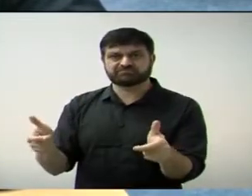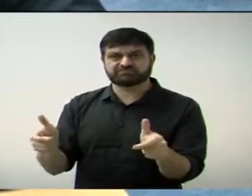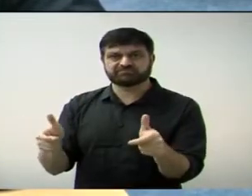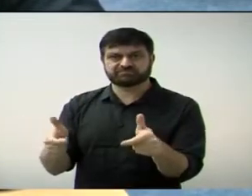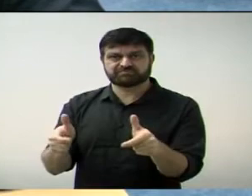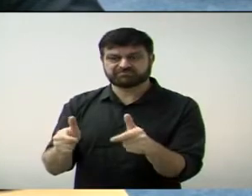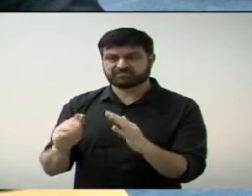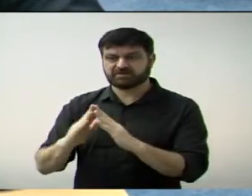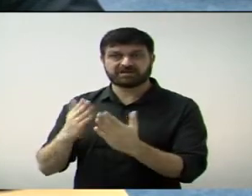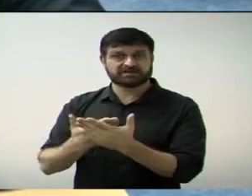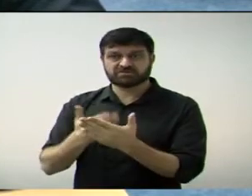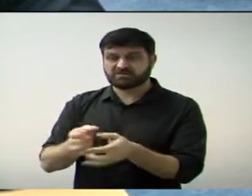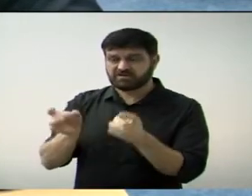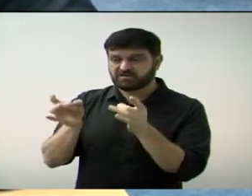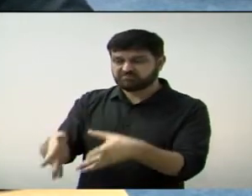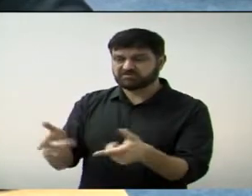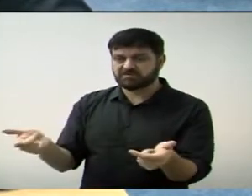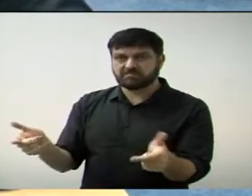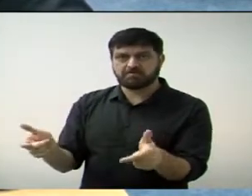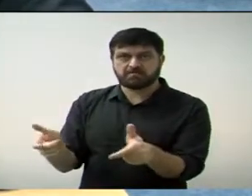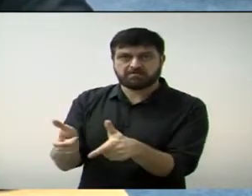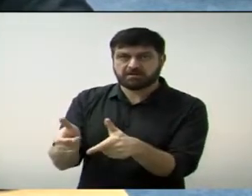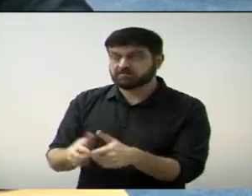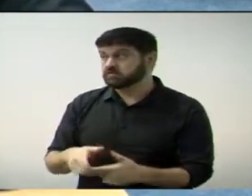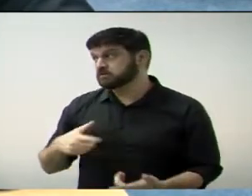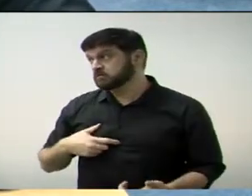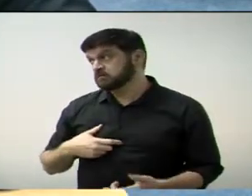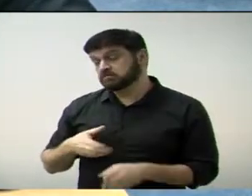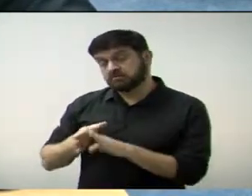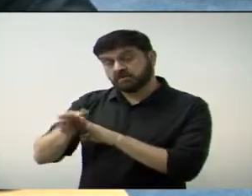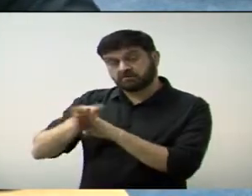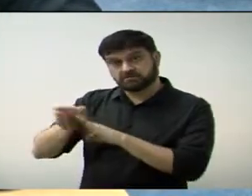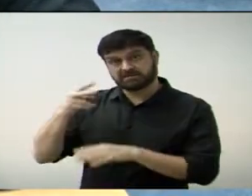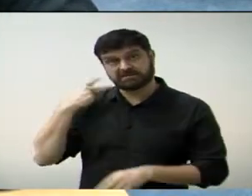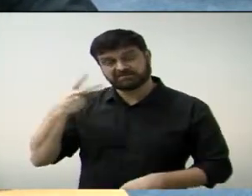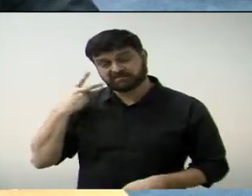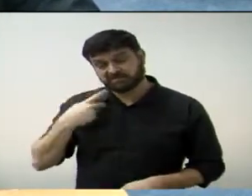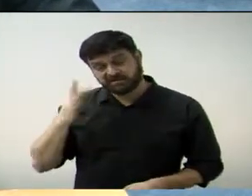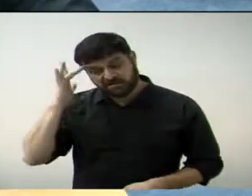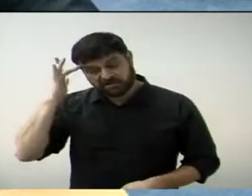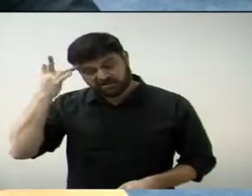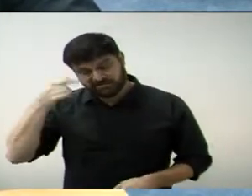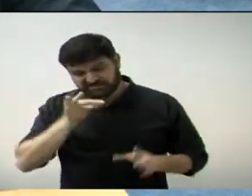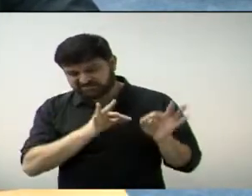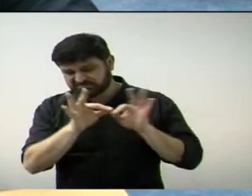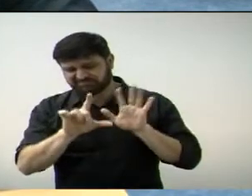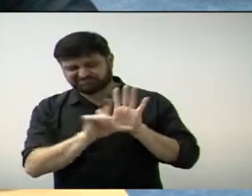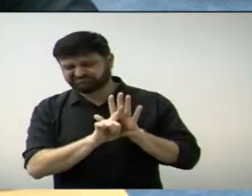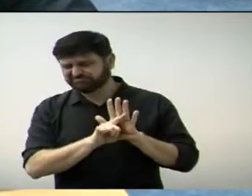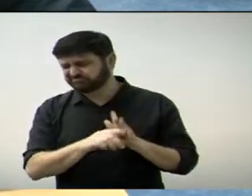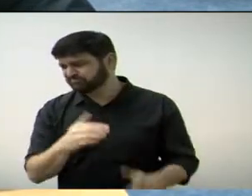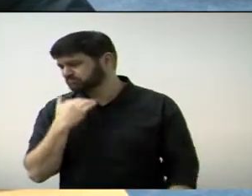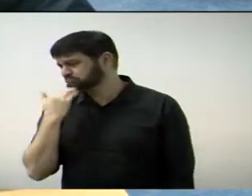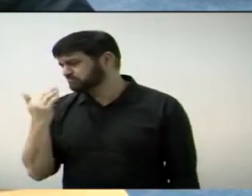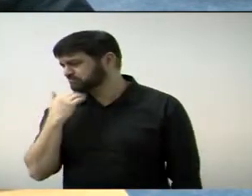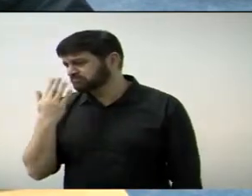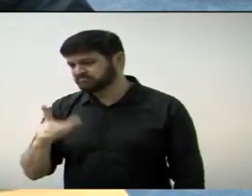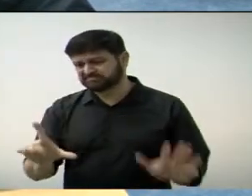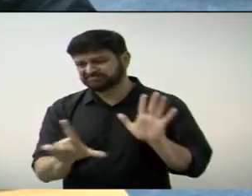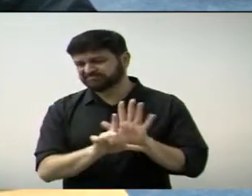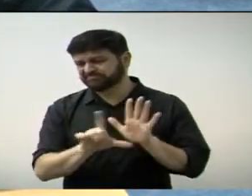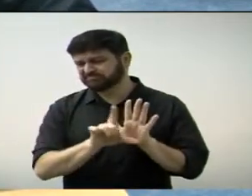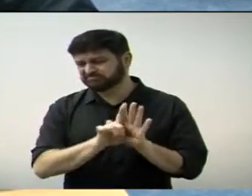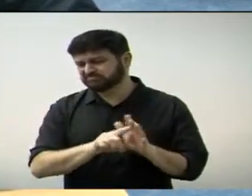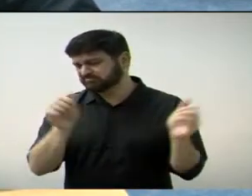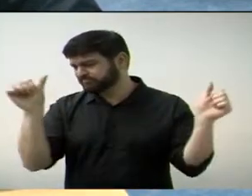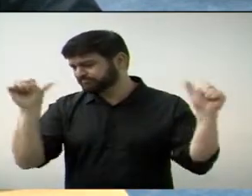das notas. Então, aqui, vou falar aos demais colegas, acho que é um projeto, sabendo que é a legalidade, mas